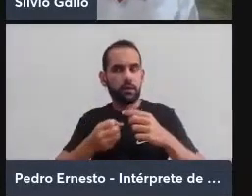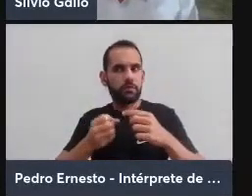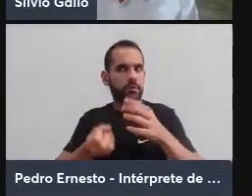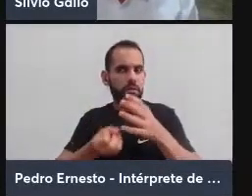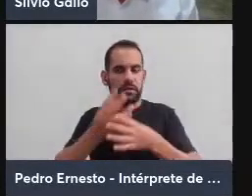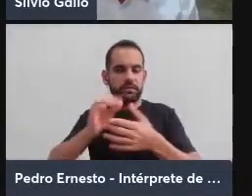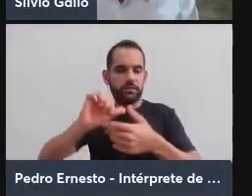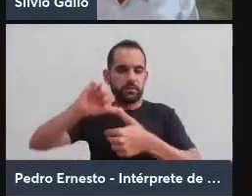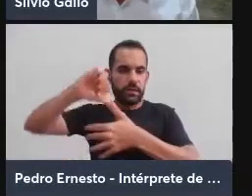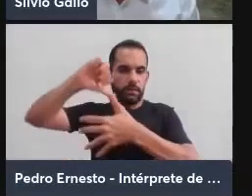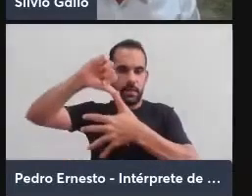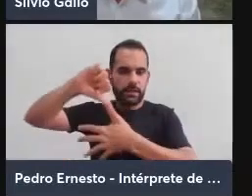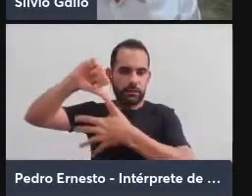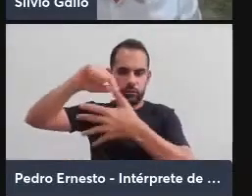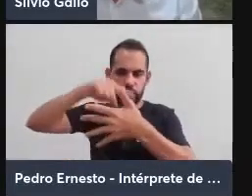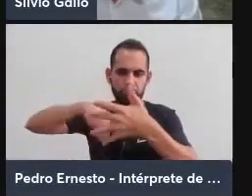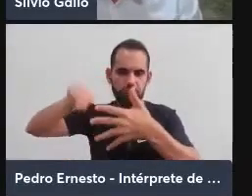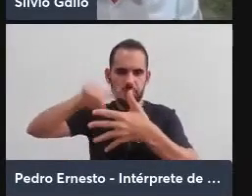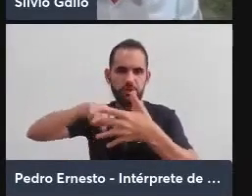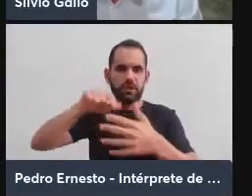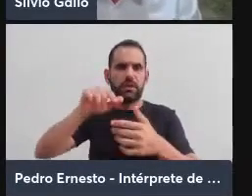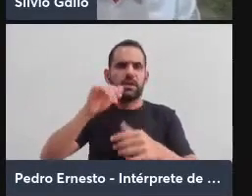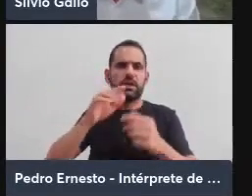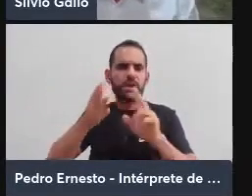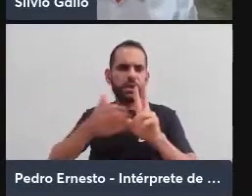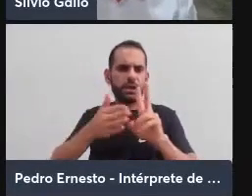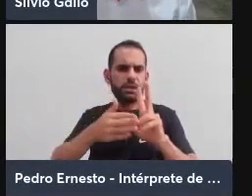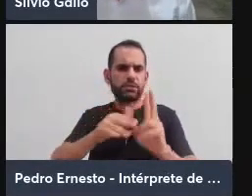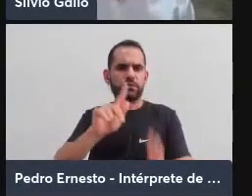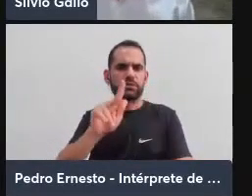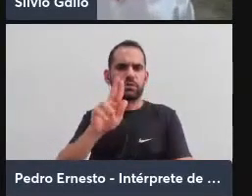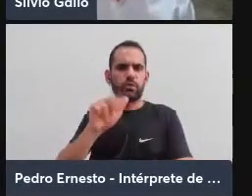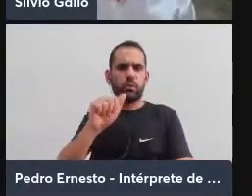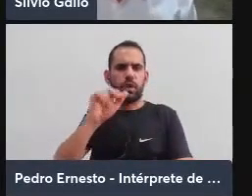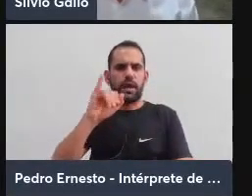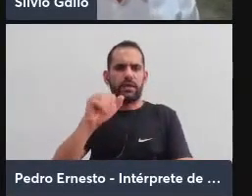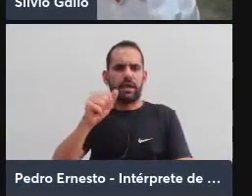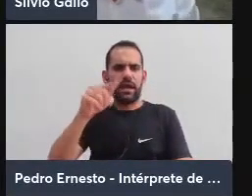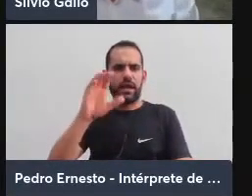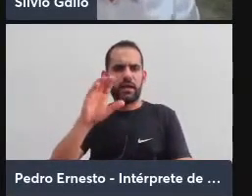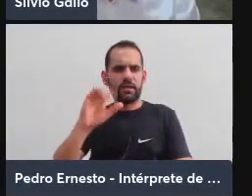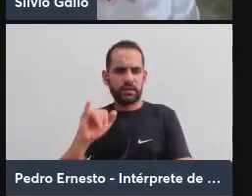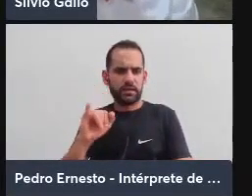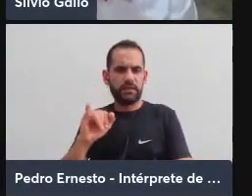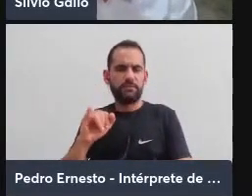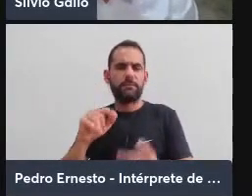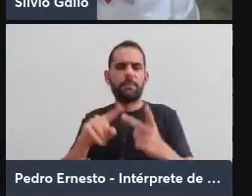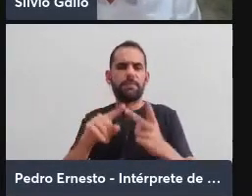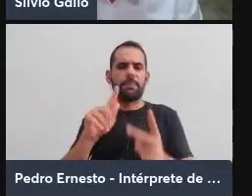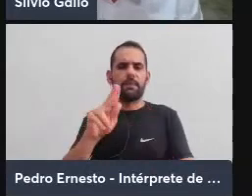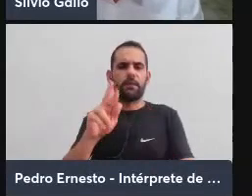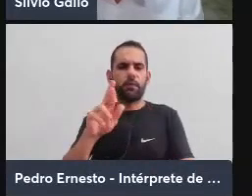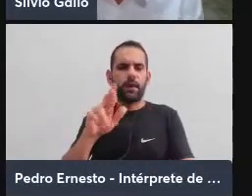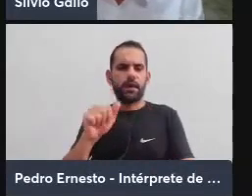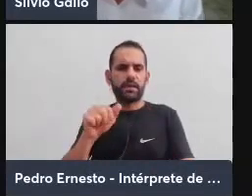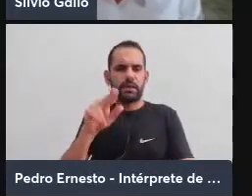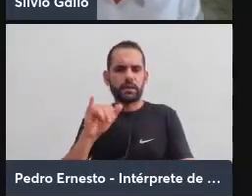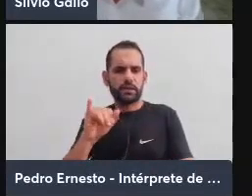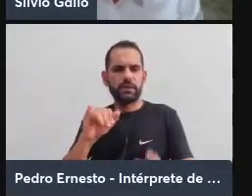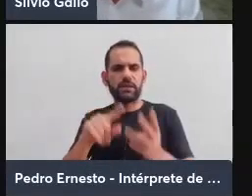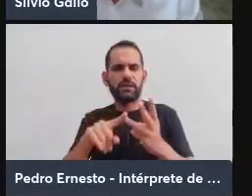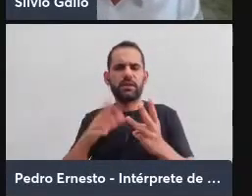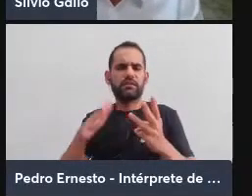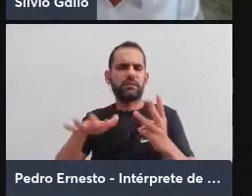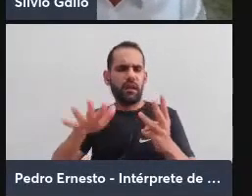os índios Guayaquí, os índios Guarani, por exemplo, na região do que hoje é o sul do Brasil, Argentina,